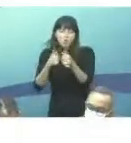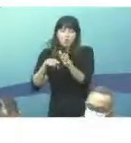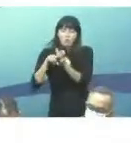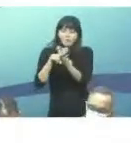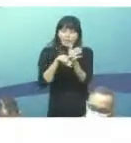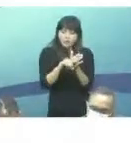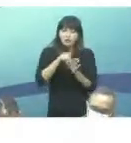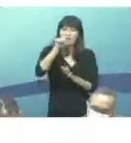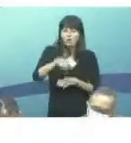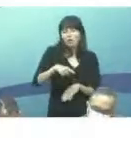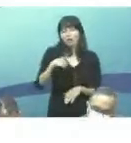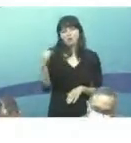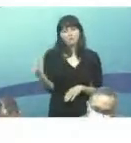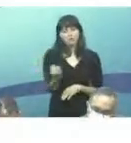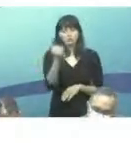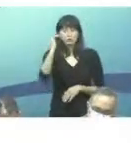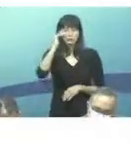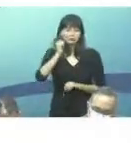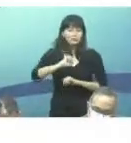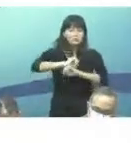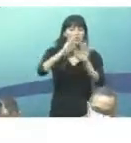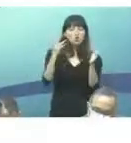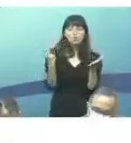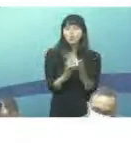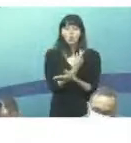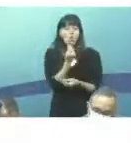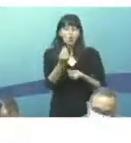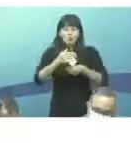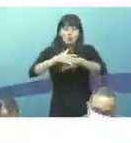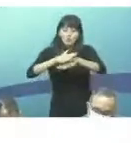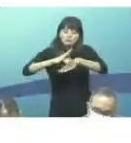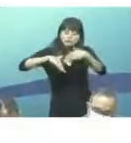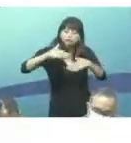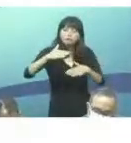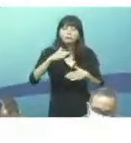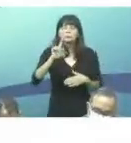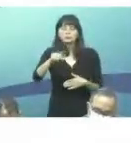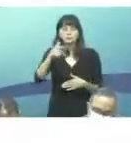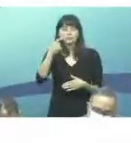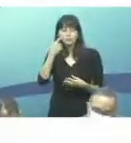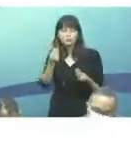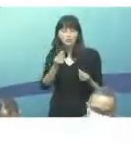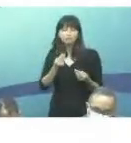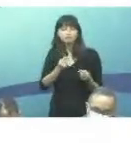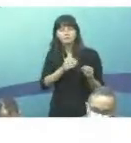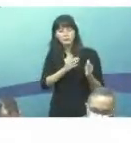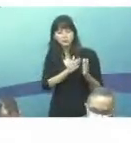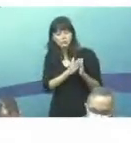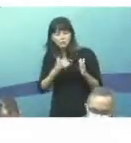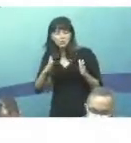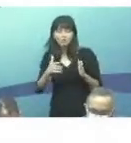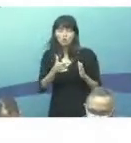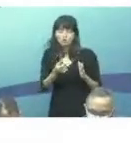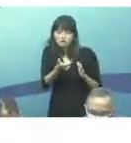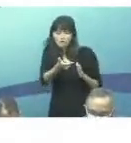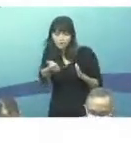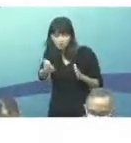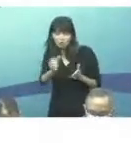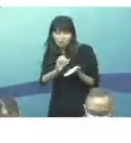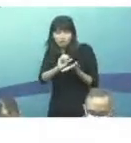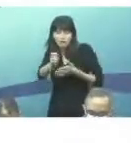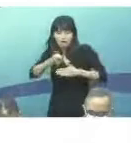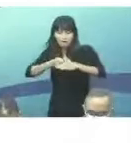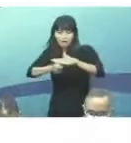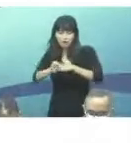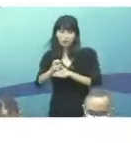fundamental entendermos cada vez mais o comportamento da doença. E, nesse sentido, ao longo de 2021, foi feito um investimento de